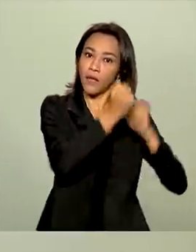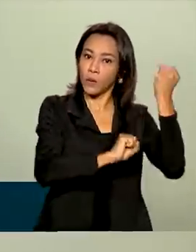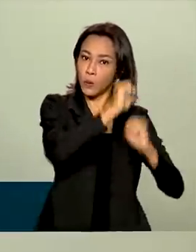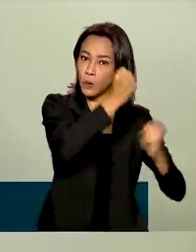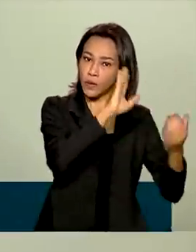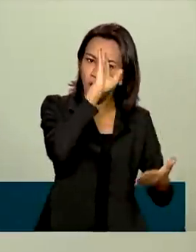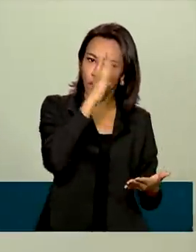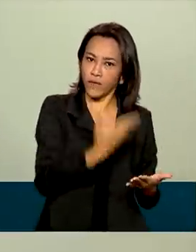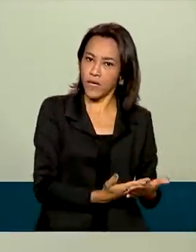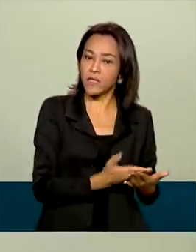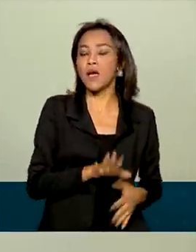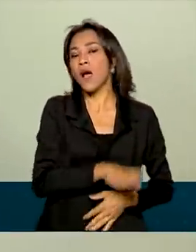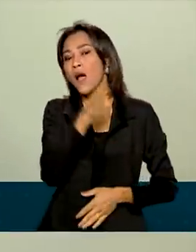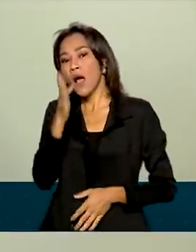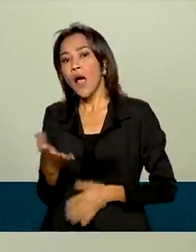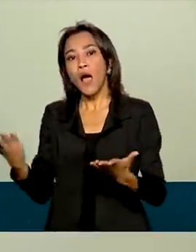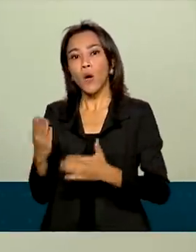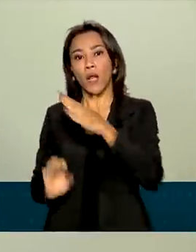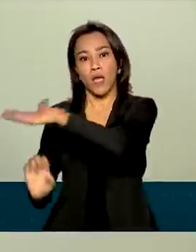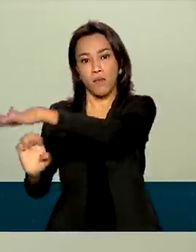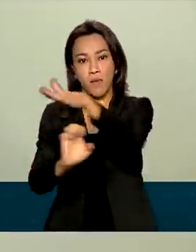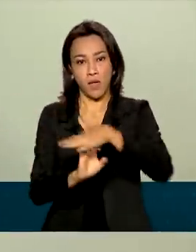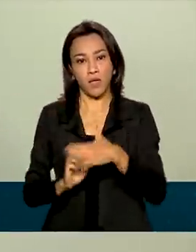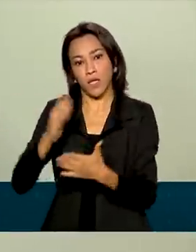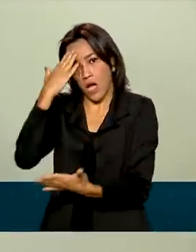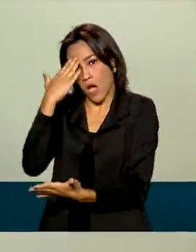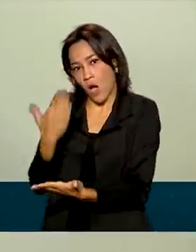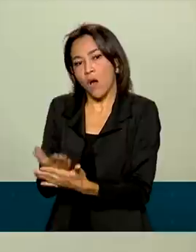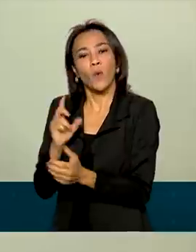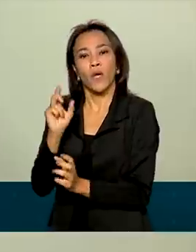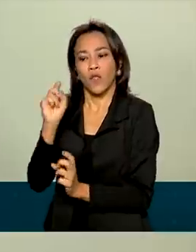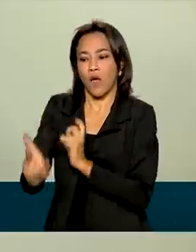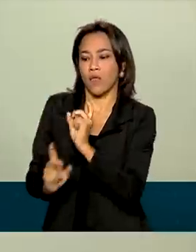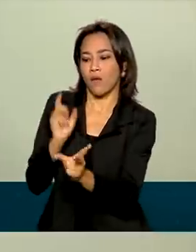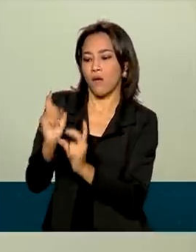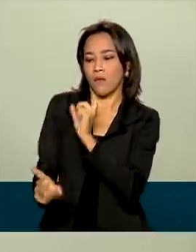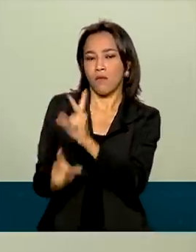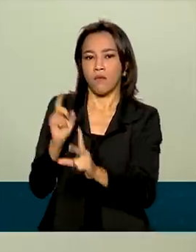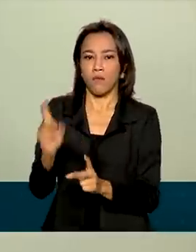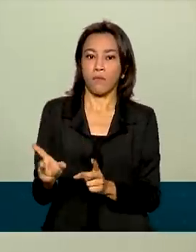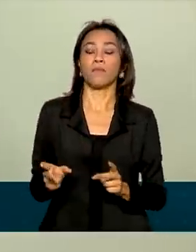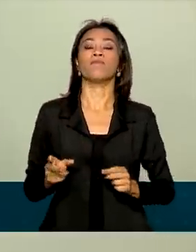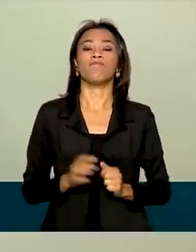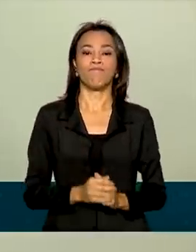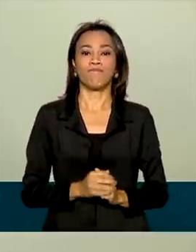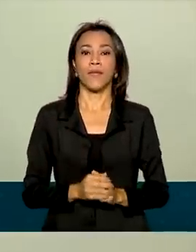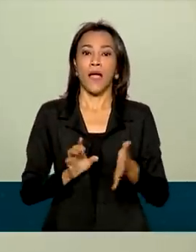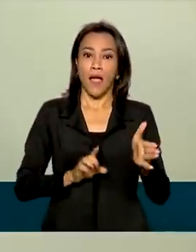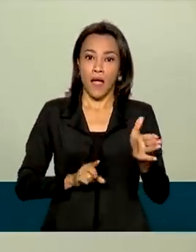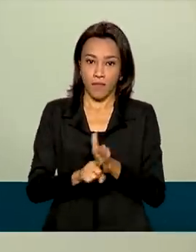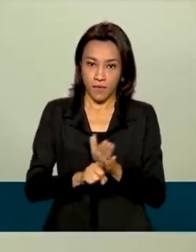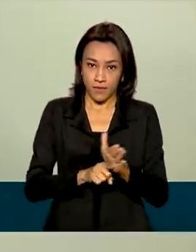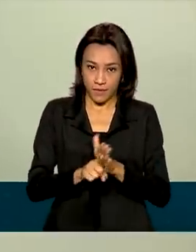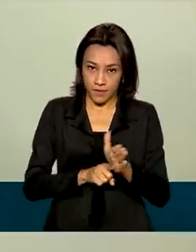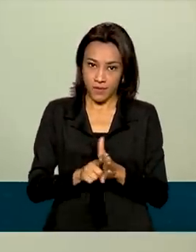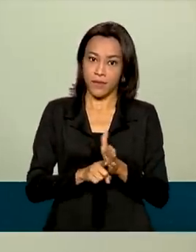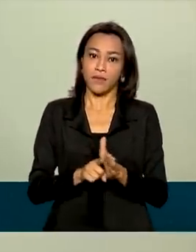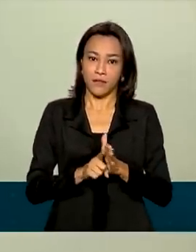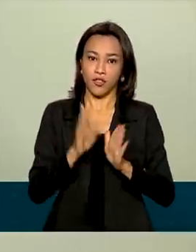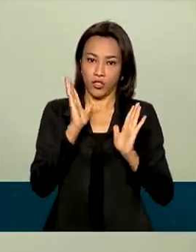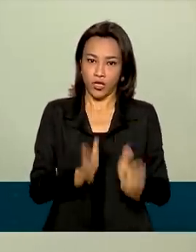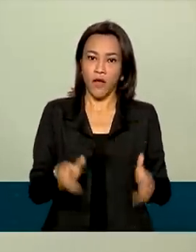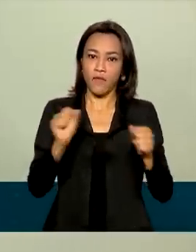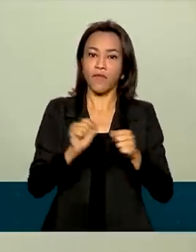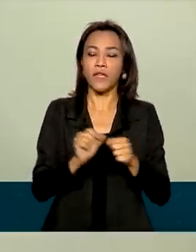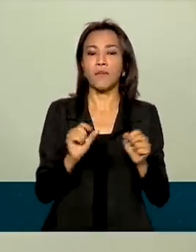hoje nós trouxemos, então, a confiança do empresário do comércio. O resultado obtido pela Confederação Nacional do Comércio e divulgado ontem,